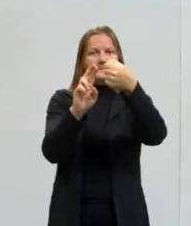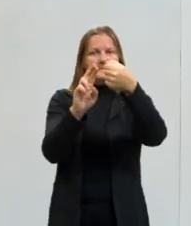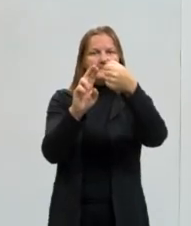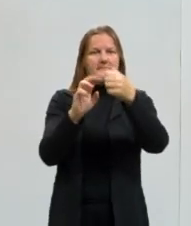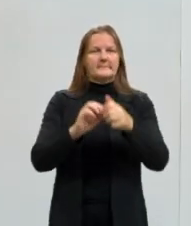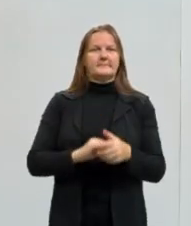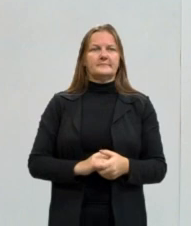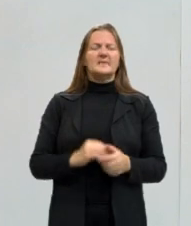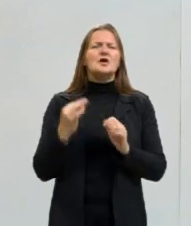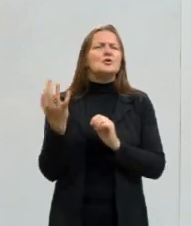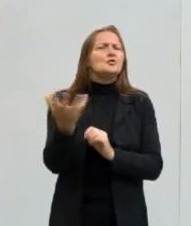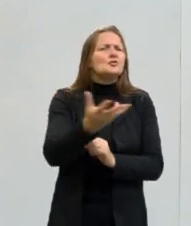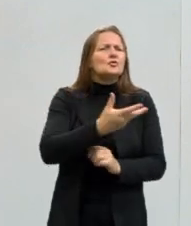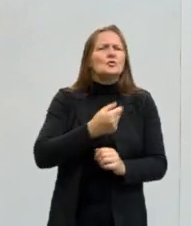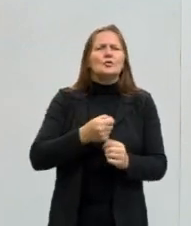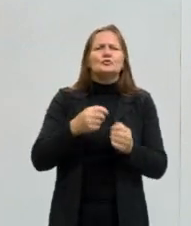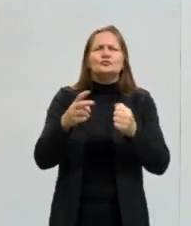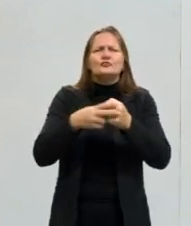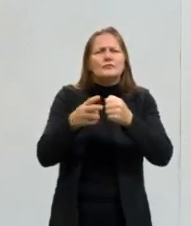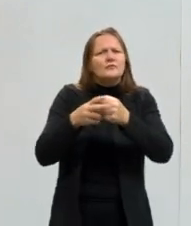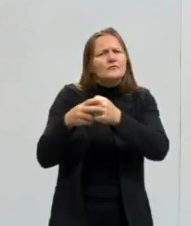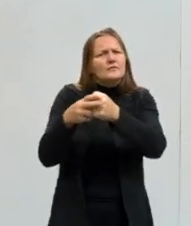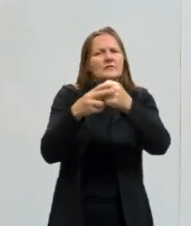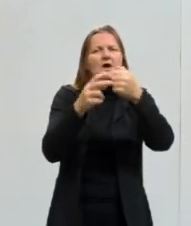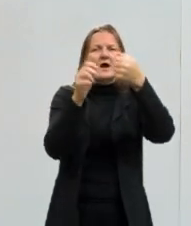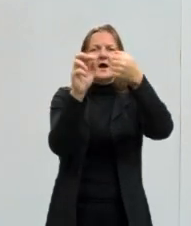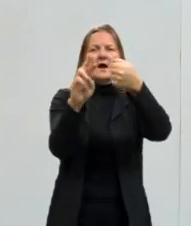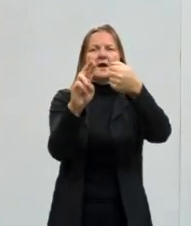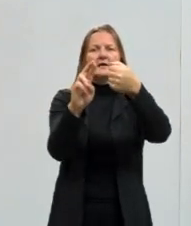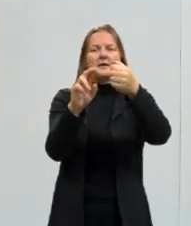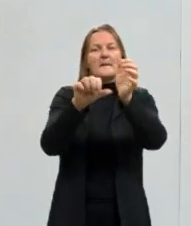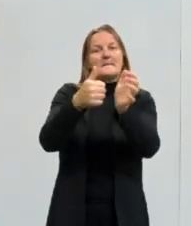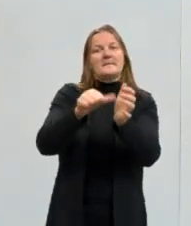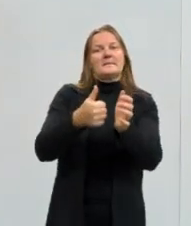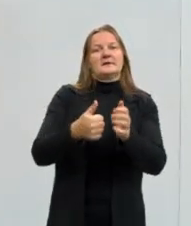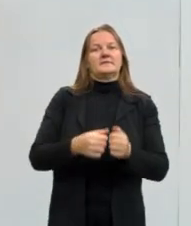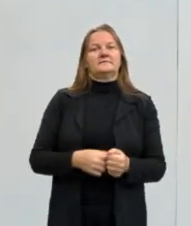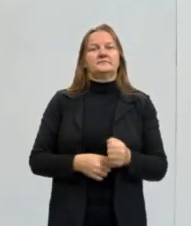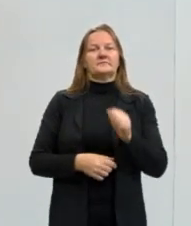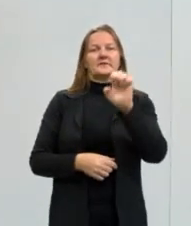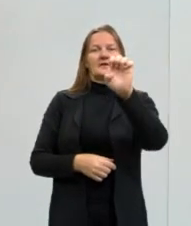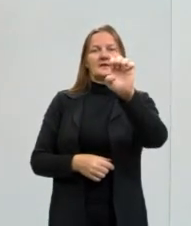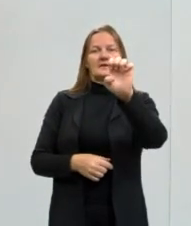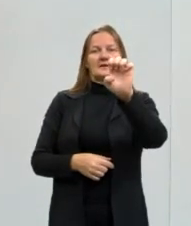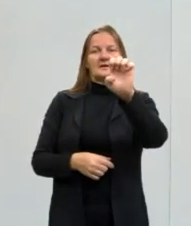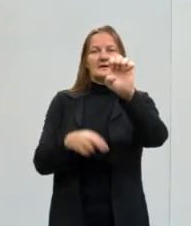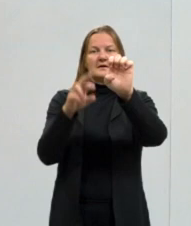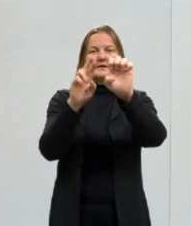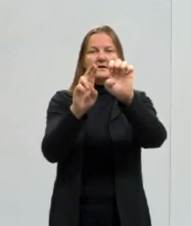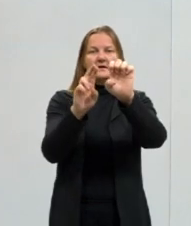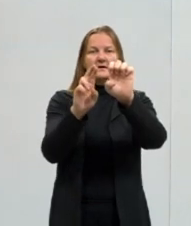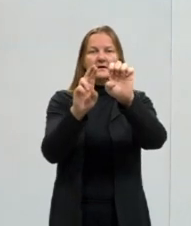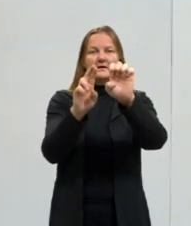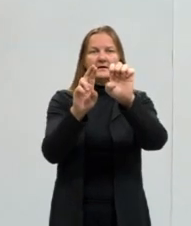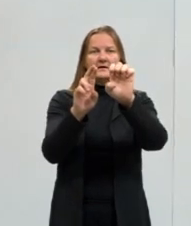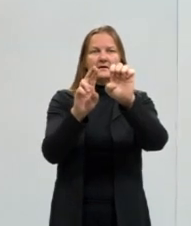todos os verbos terminados em ar, primeira conjugação. Os verbos terminados em er,